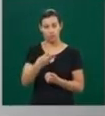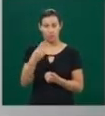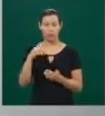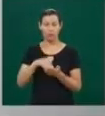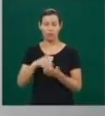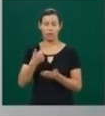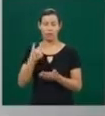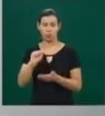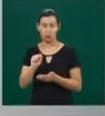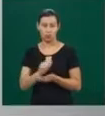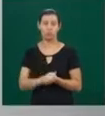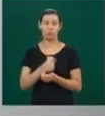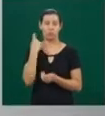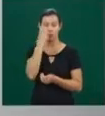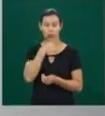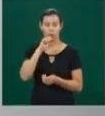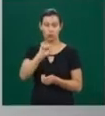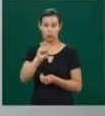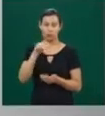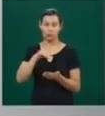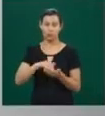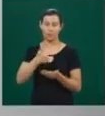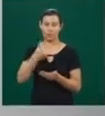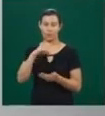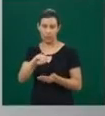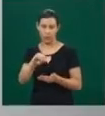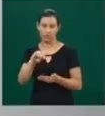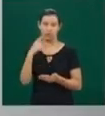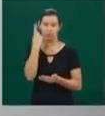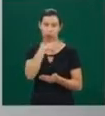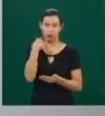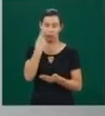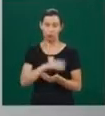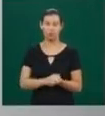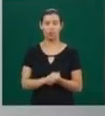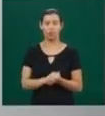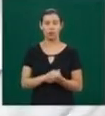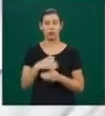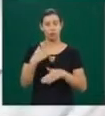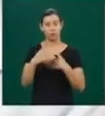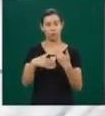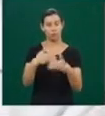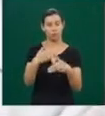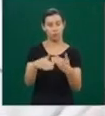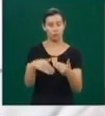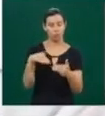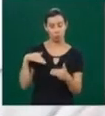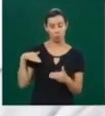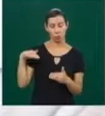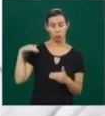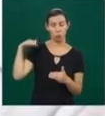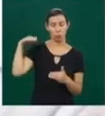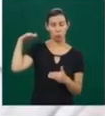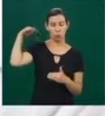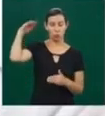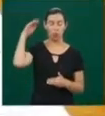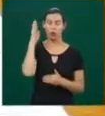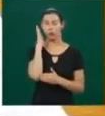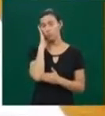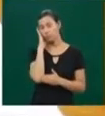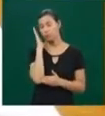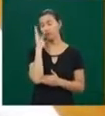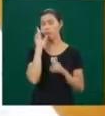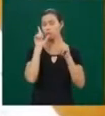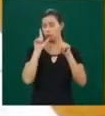a criança vai amadurecendo, a quantidade de horas de sono diminui. O especialista explica que o sono